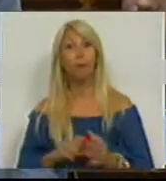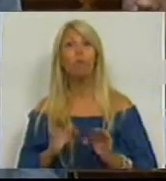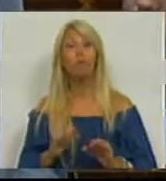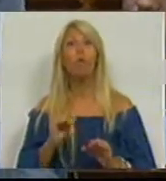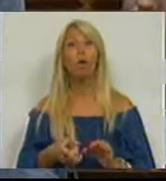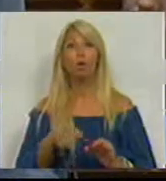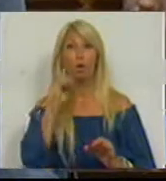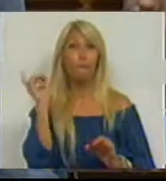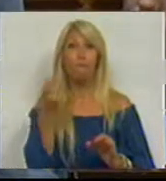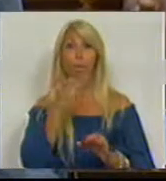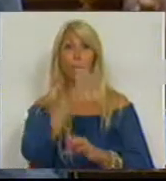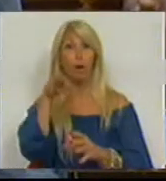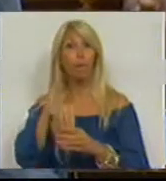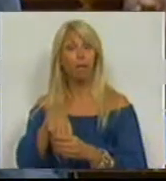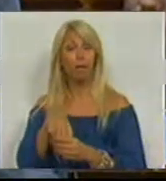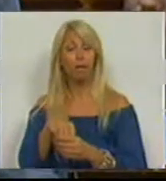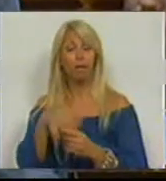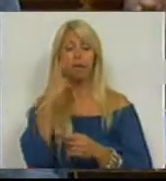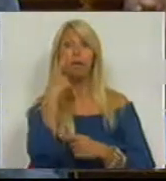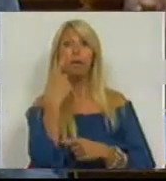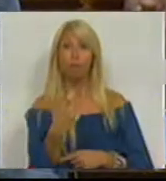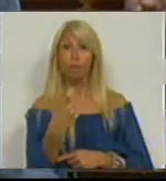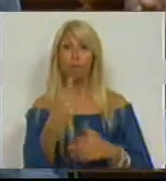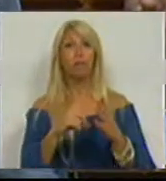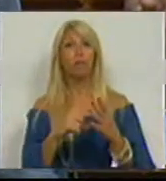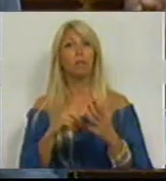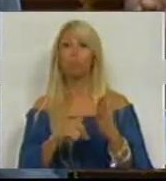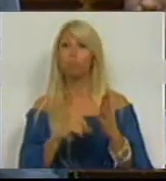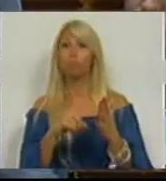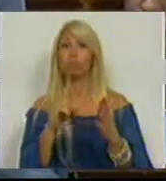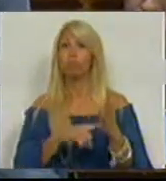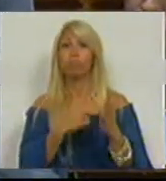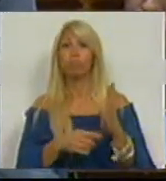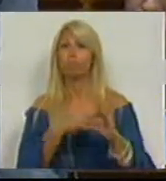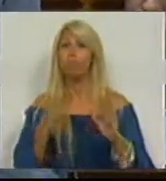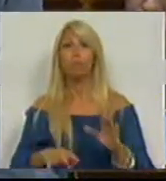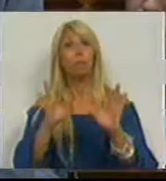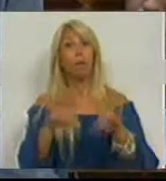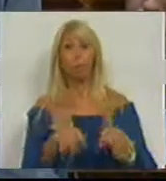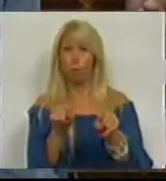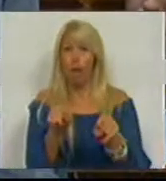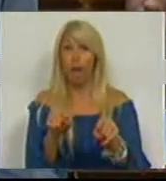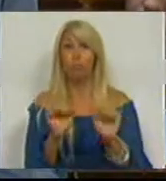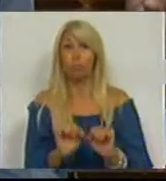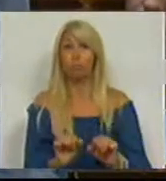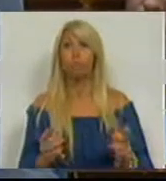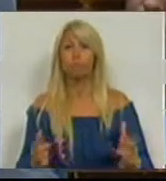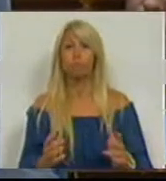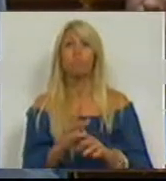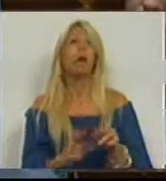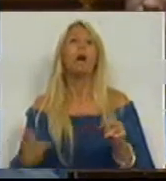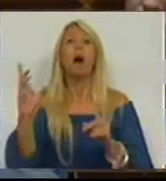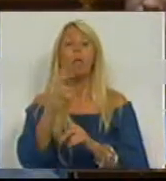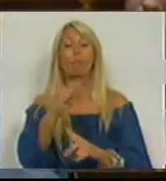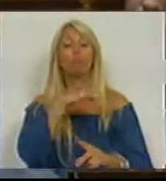interna, verifica-se que o cancelamento, porque é disso que se trata, do aumento da subida do